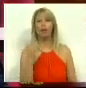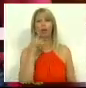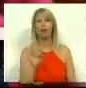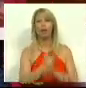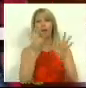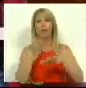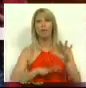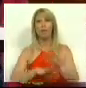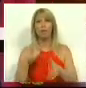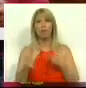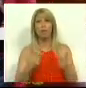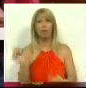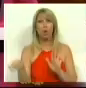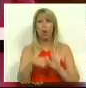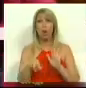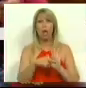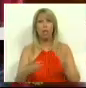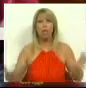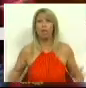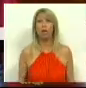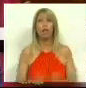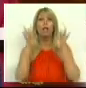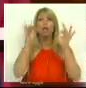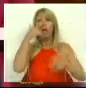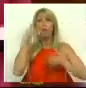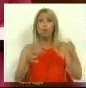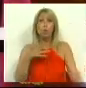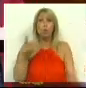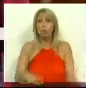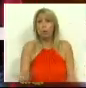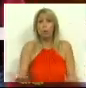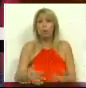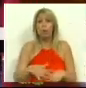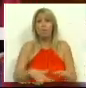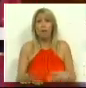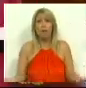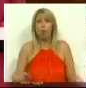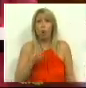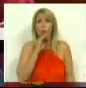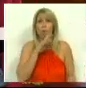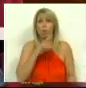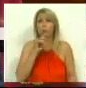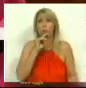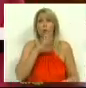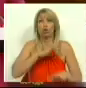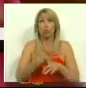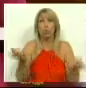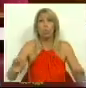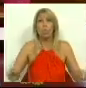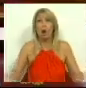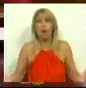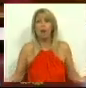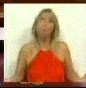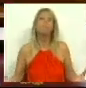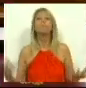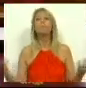avaliação negativa, de resto, como os portugueses fazem, não têm outra oportunidade, outra hipótese, se não fazer